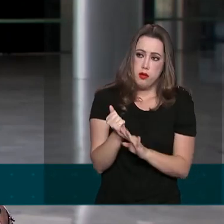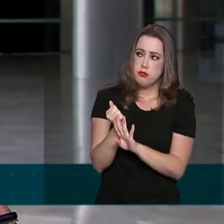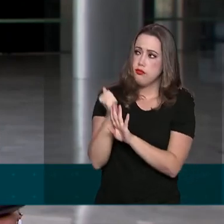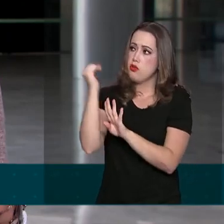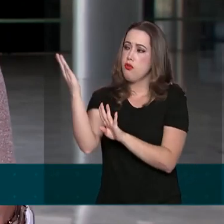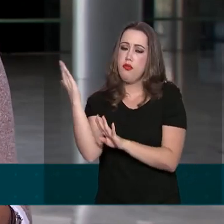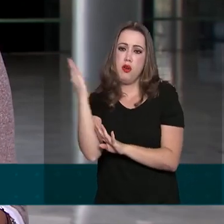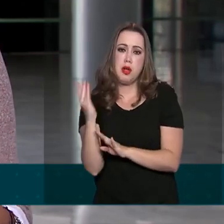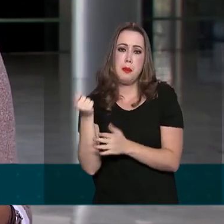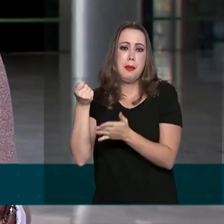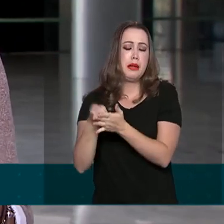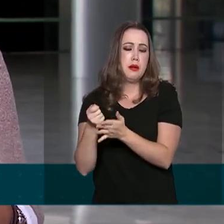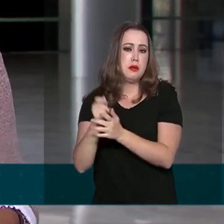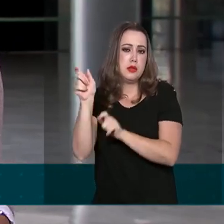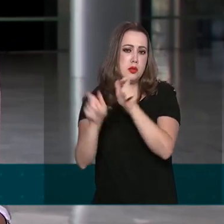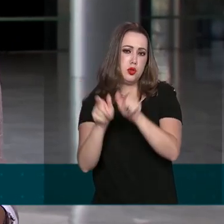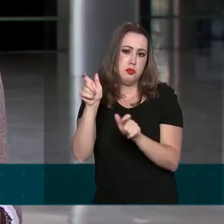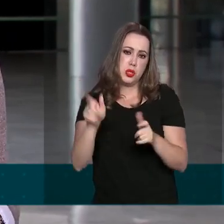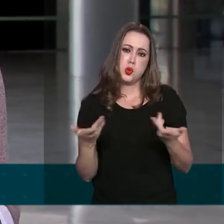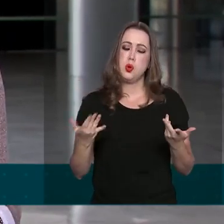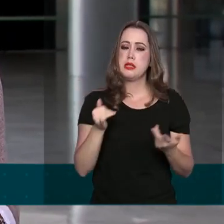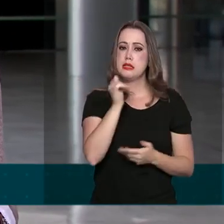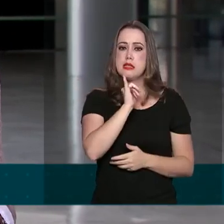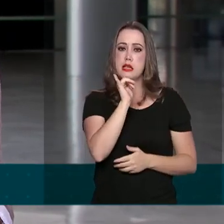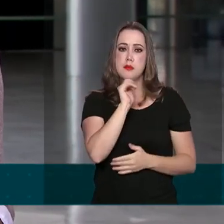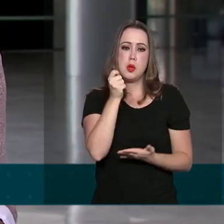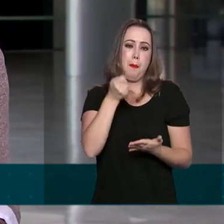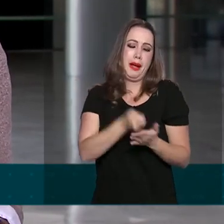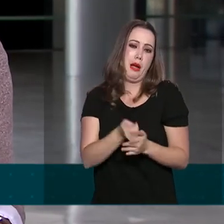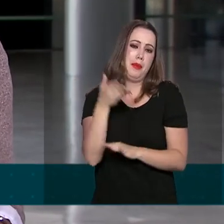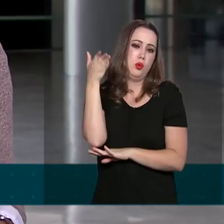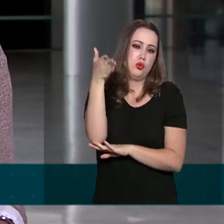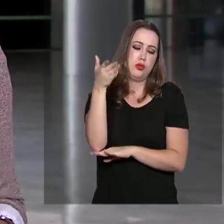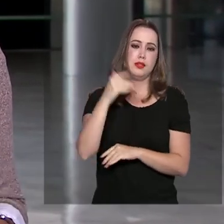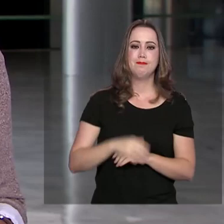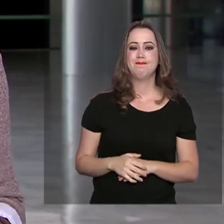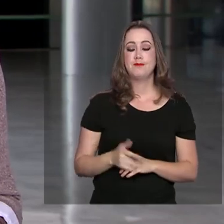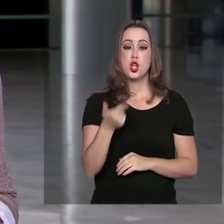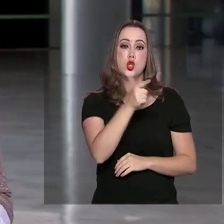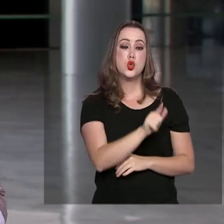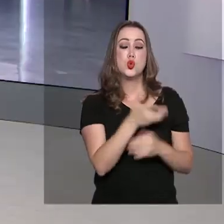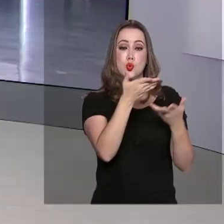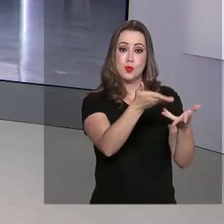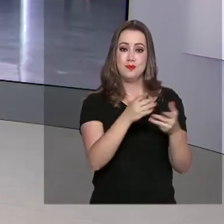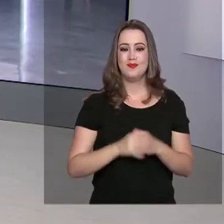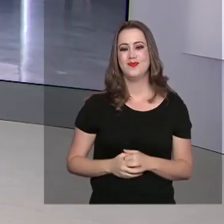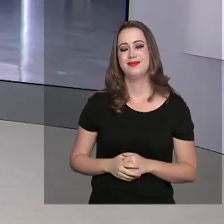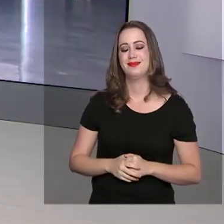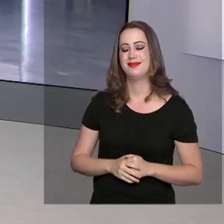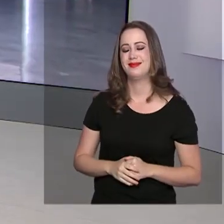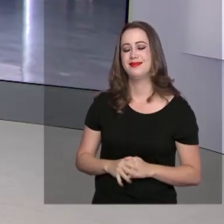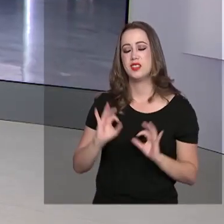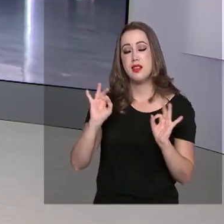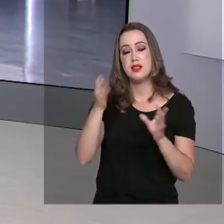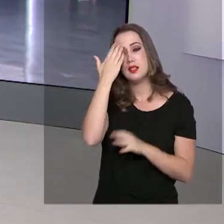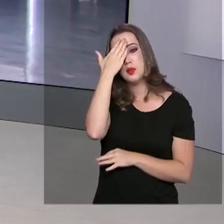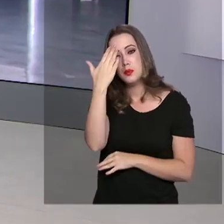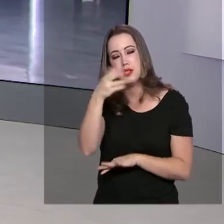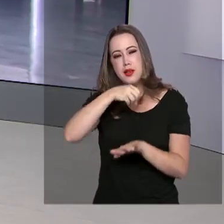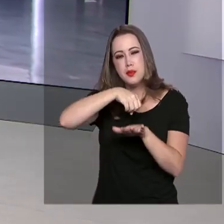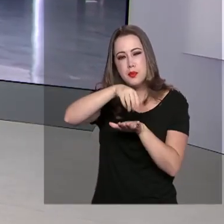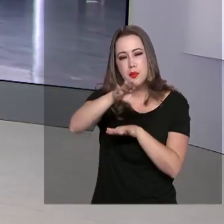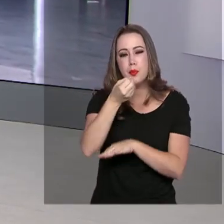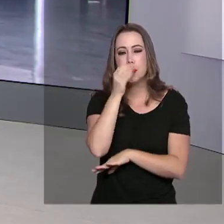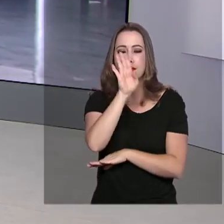despesas de pessoa física, como por exemplo, o pagamento de hotéis. Roberto, voltamos com você. Muito bom, Luana. Obrigado pelas informações.